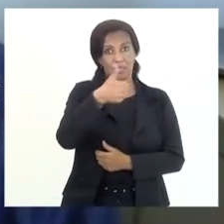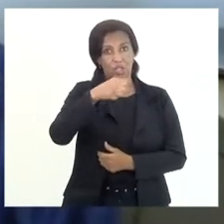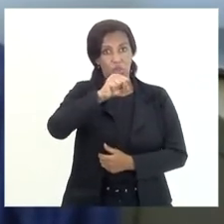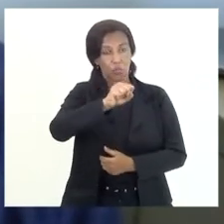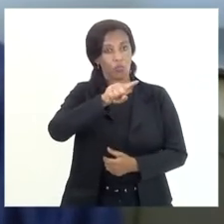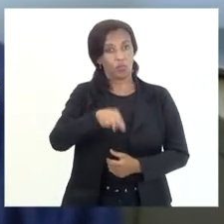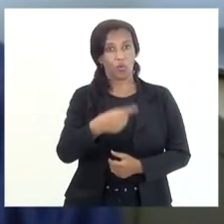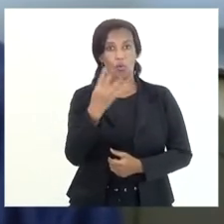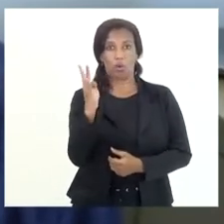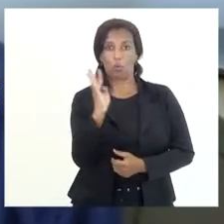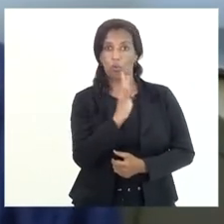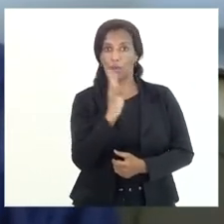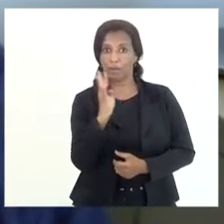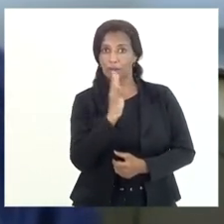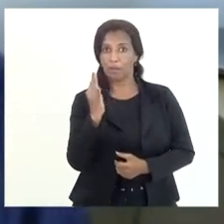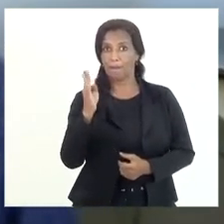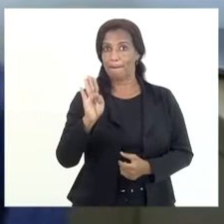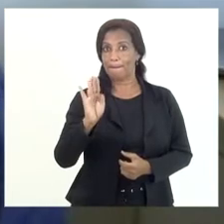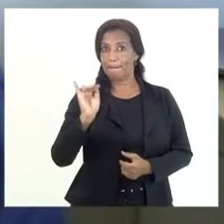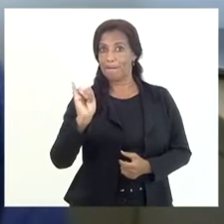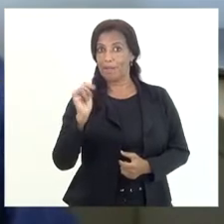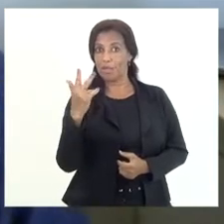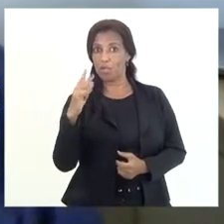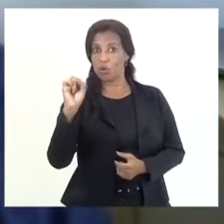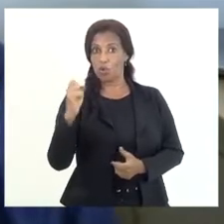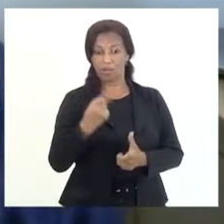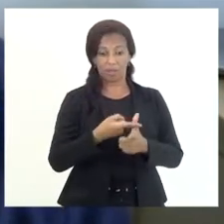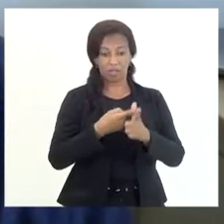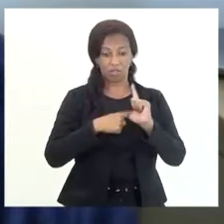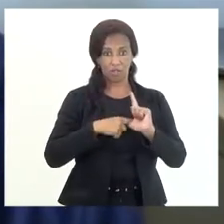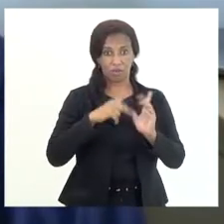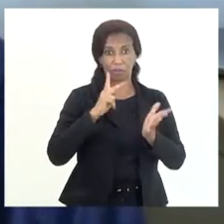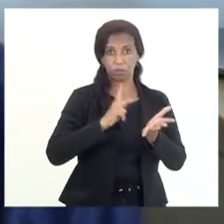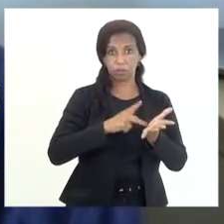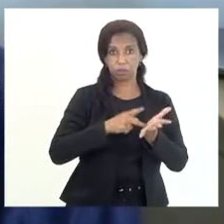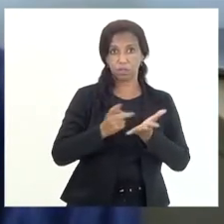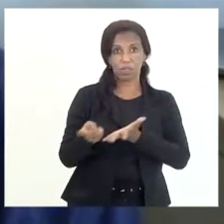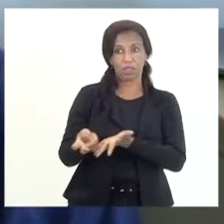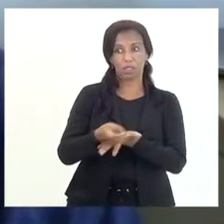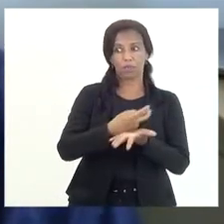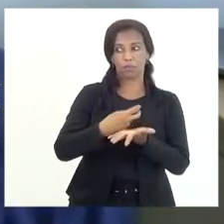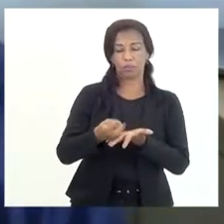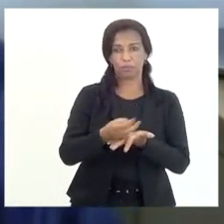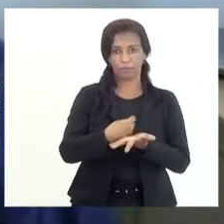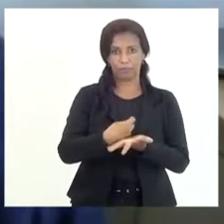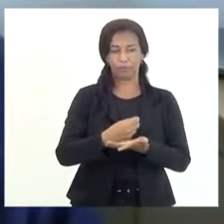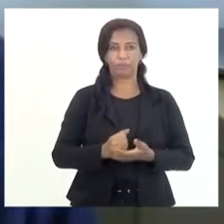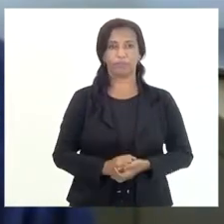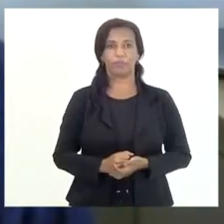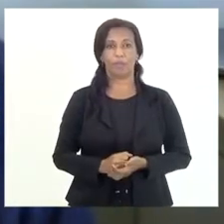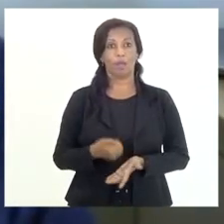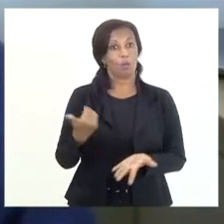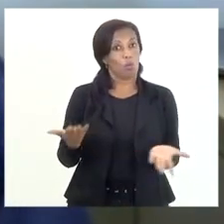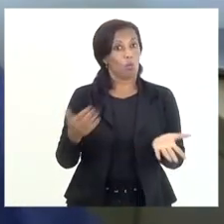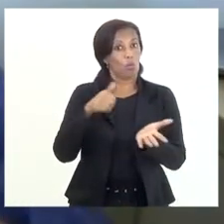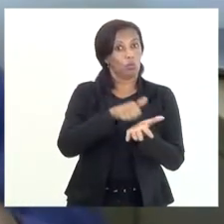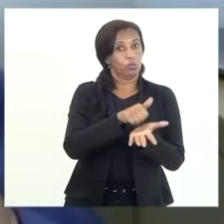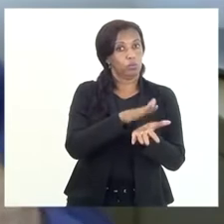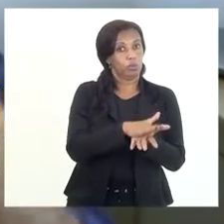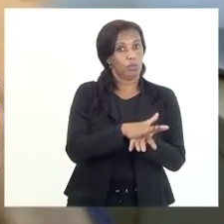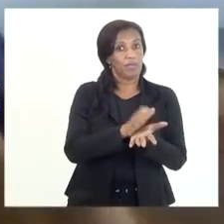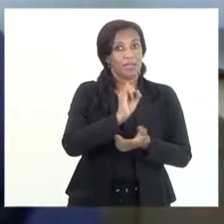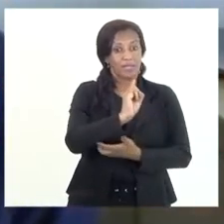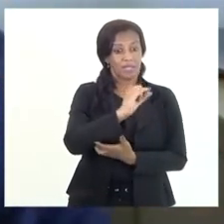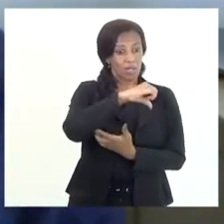,44 bilhões, é da dívida ativa tributária. Por dia de consequência, se